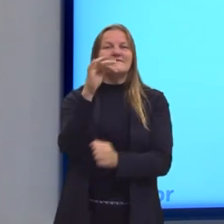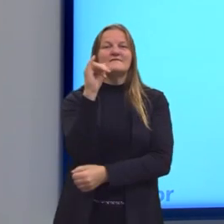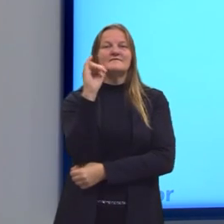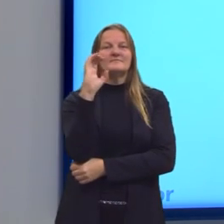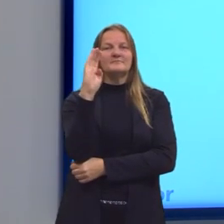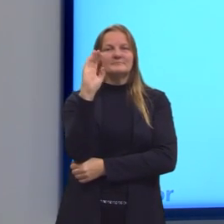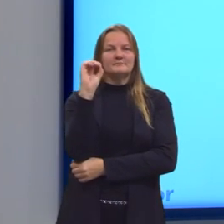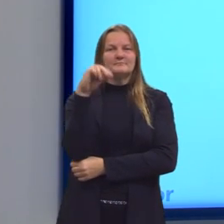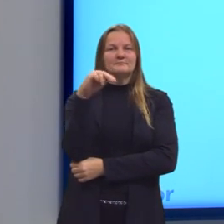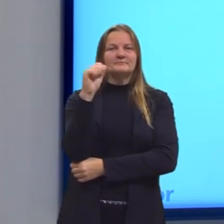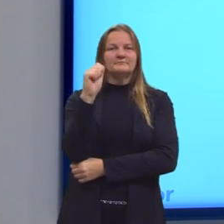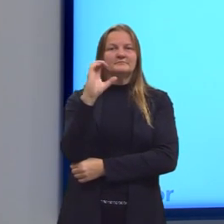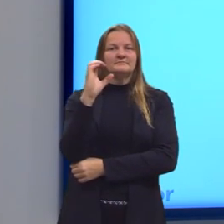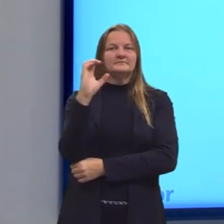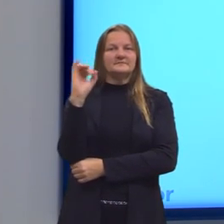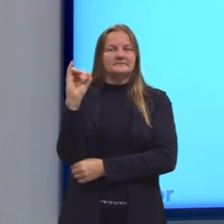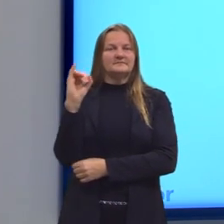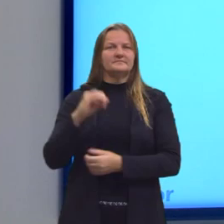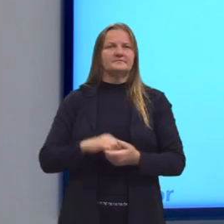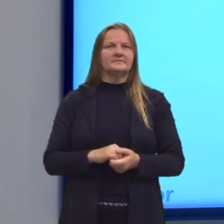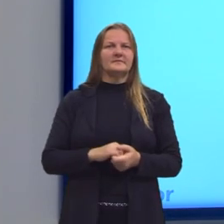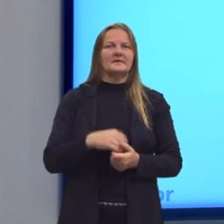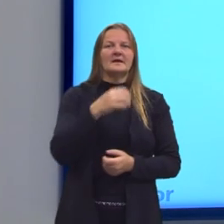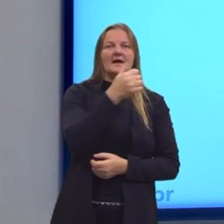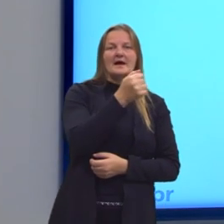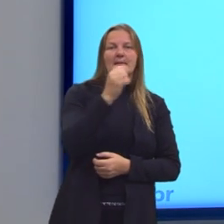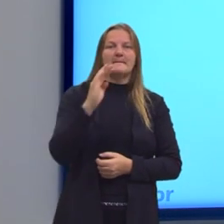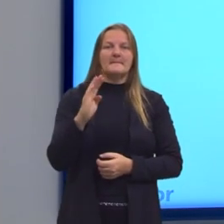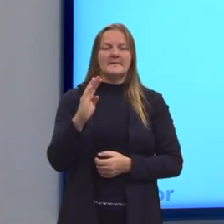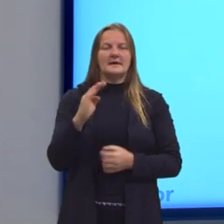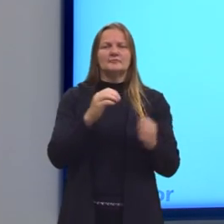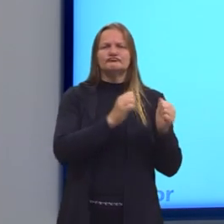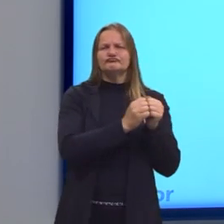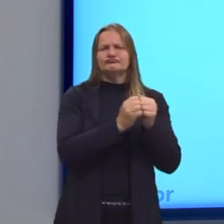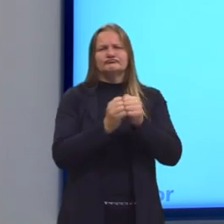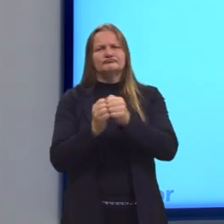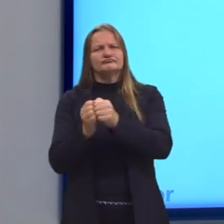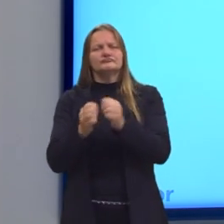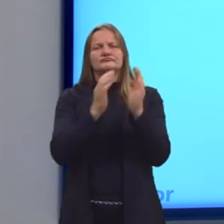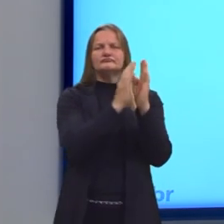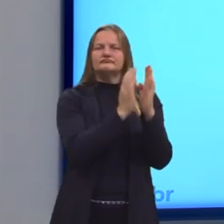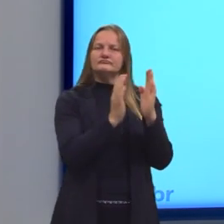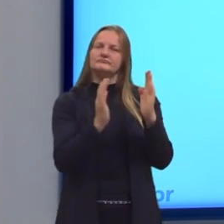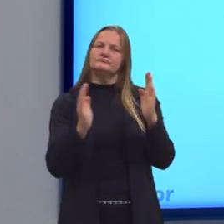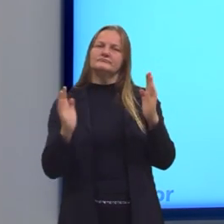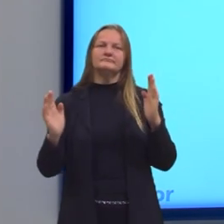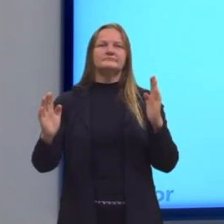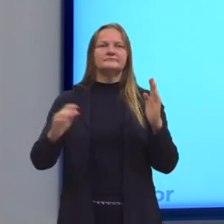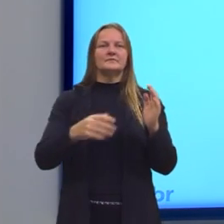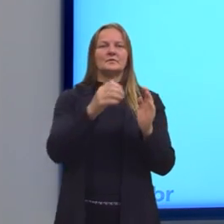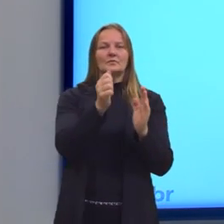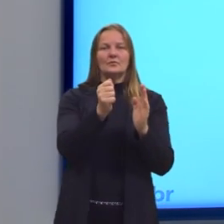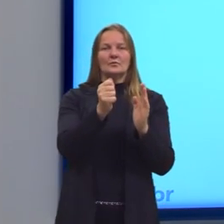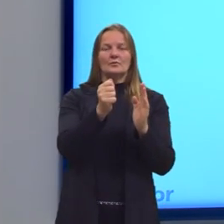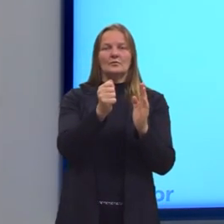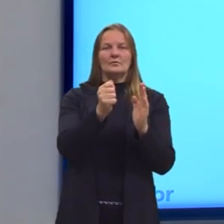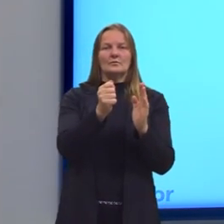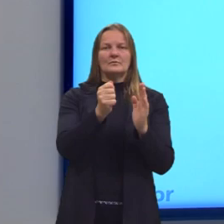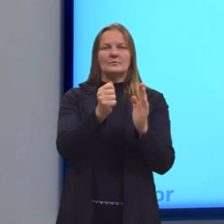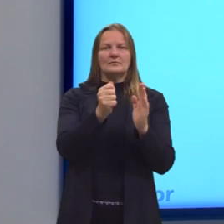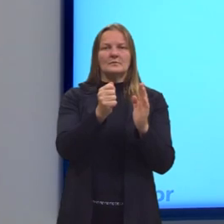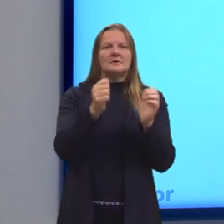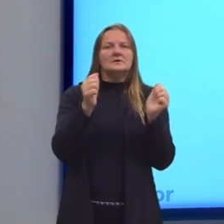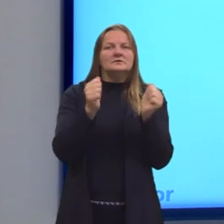aqui? O A e o B são os valores então que acompanham aqui a nossa sequência, onde o A, ele vem